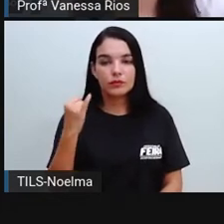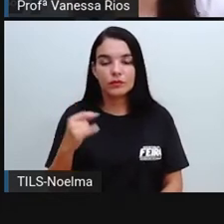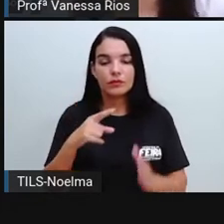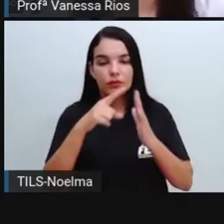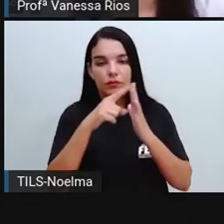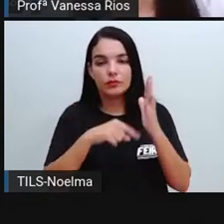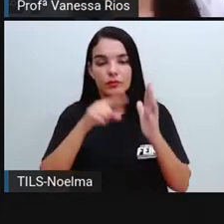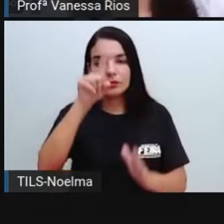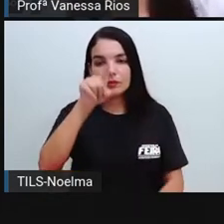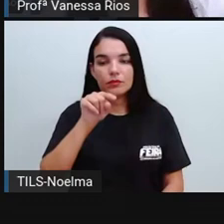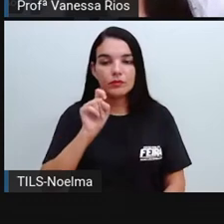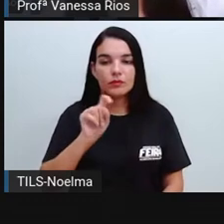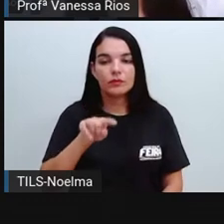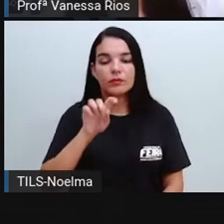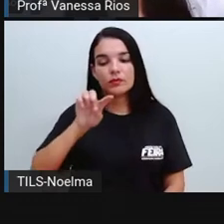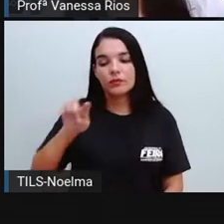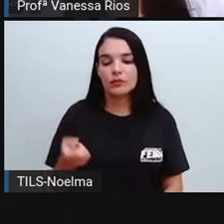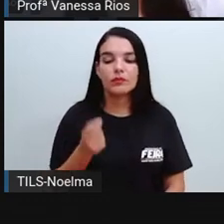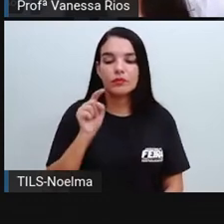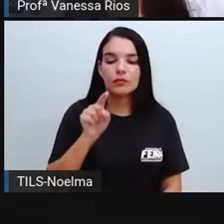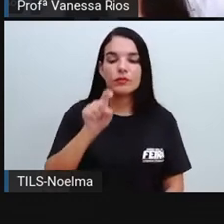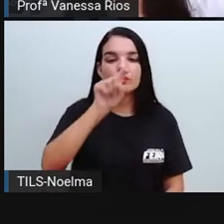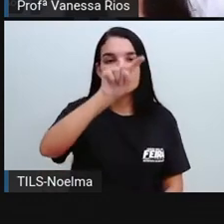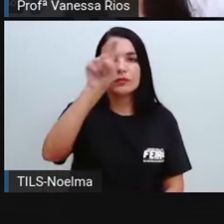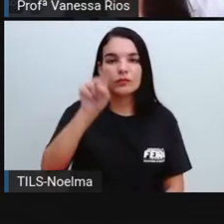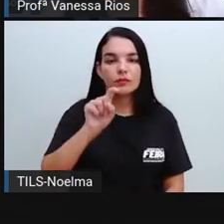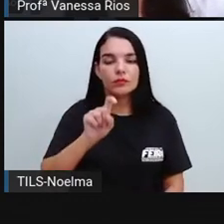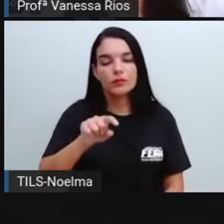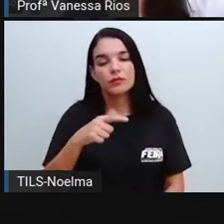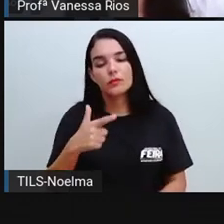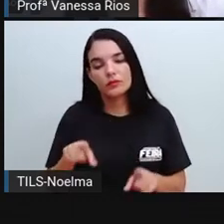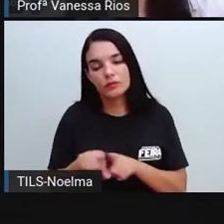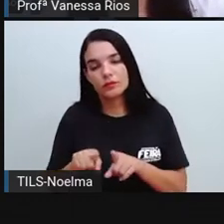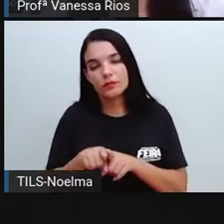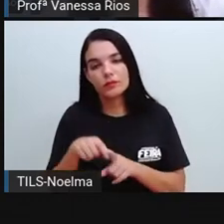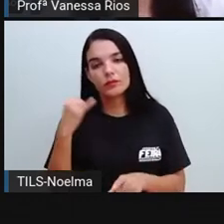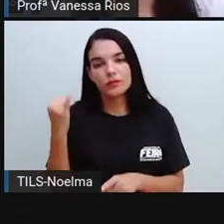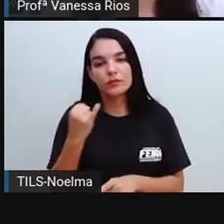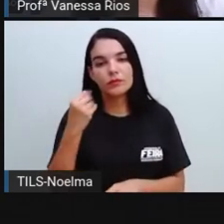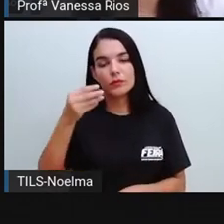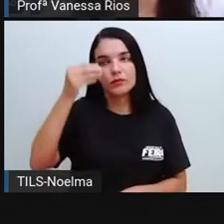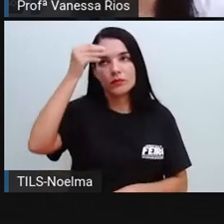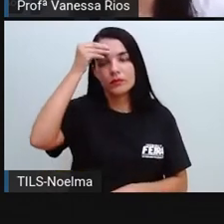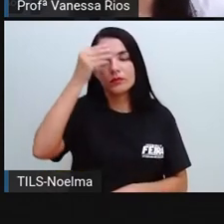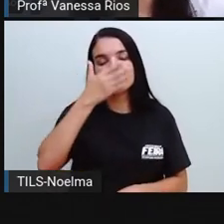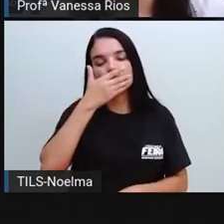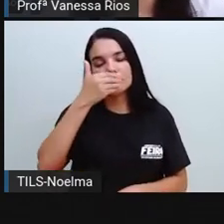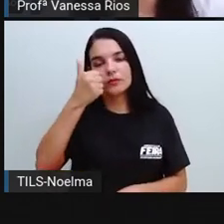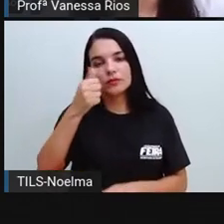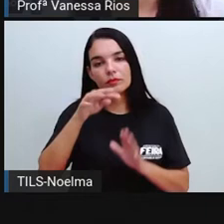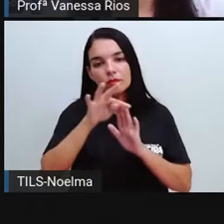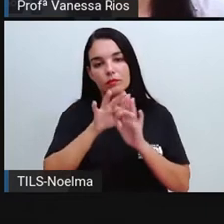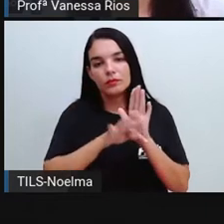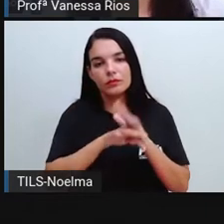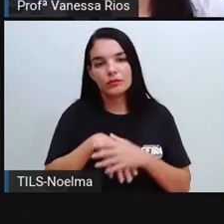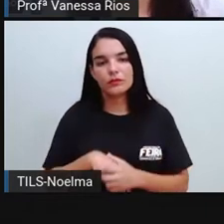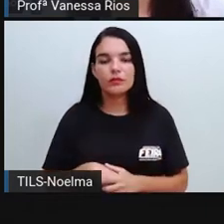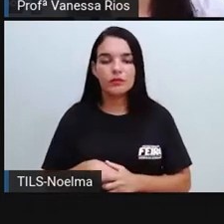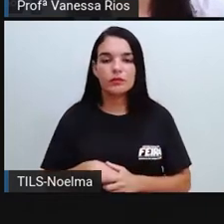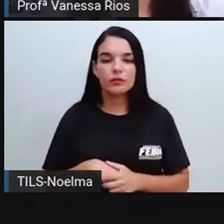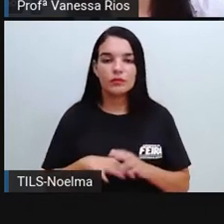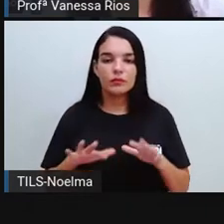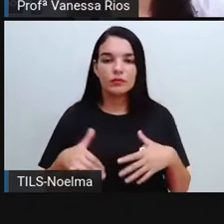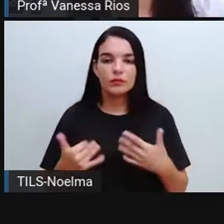entonacinho, mas a pontuação é importante para entendermos, né? Para compreendermos os textos. Então, a